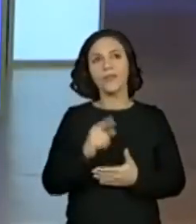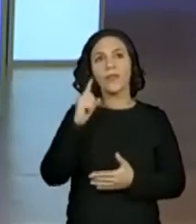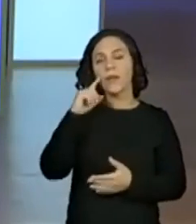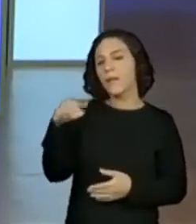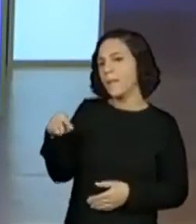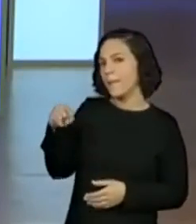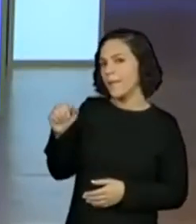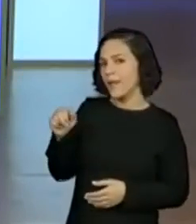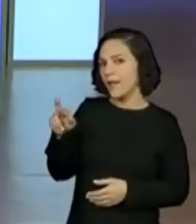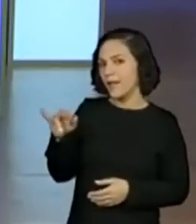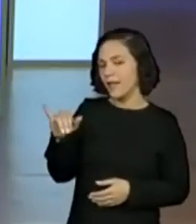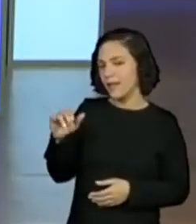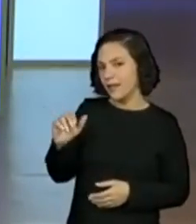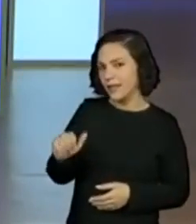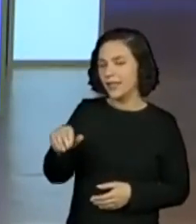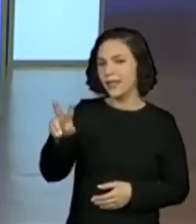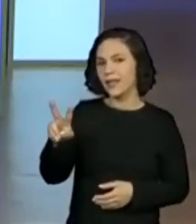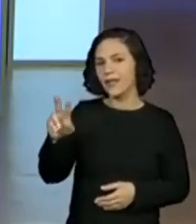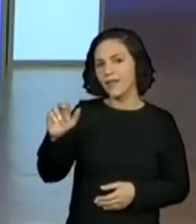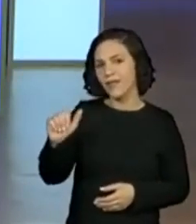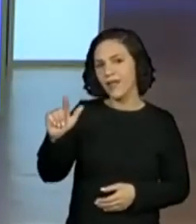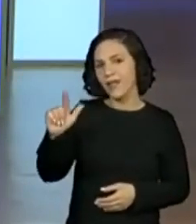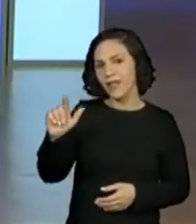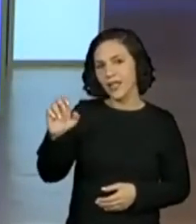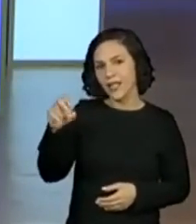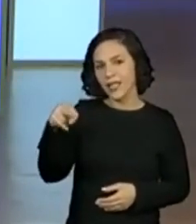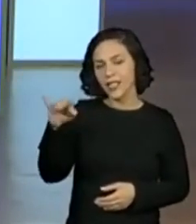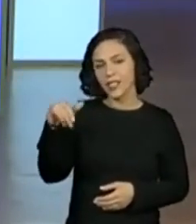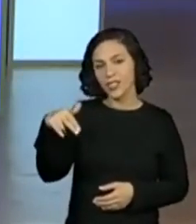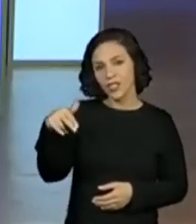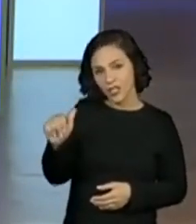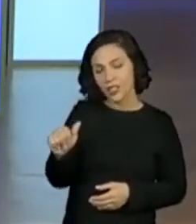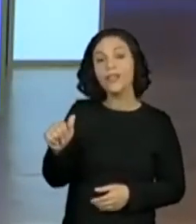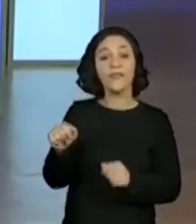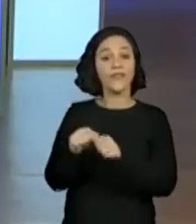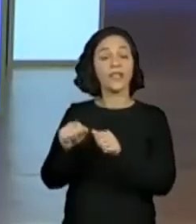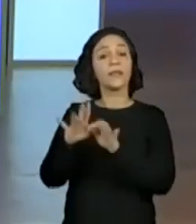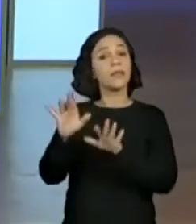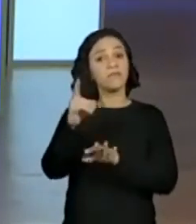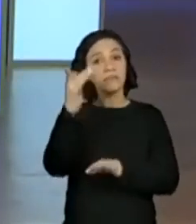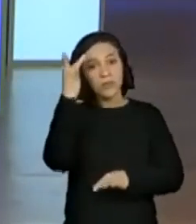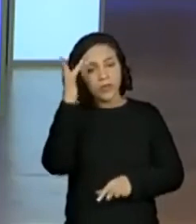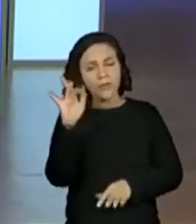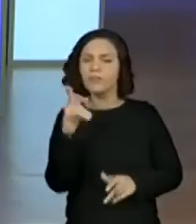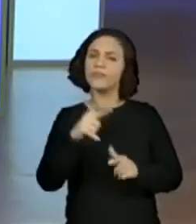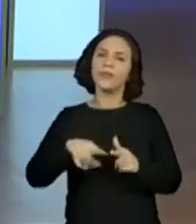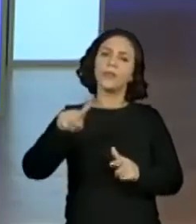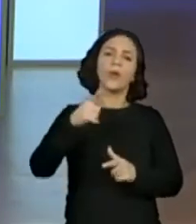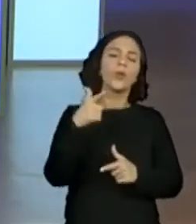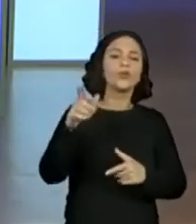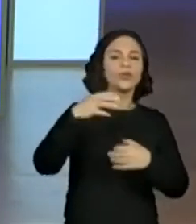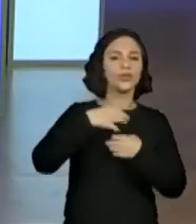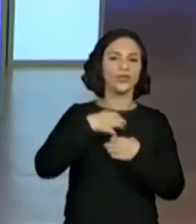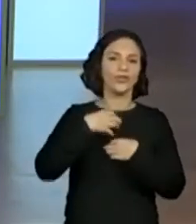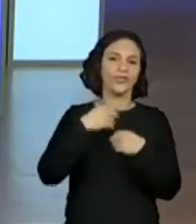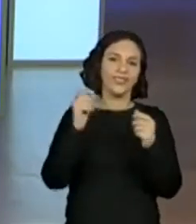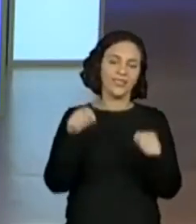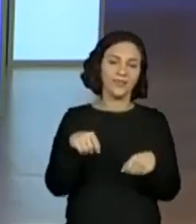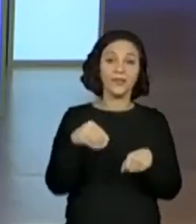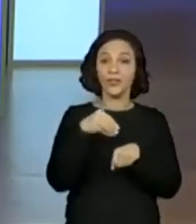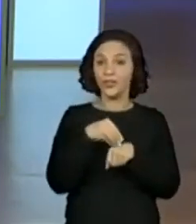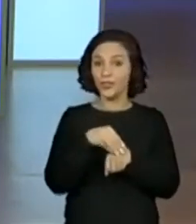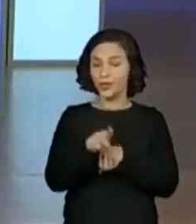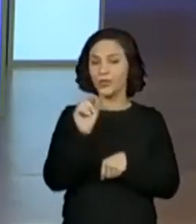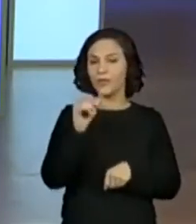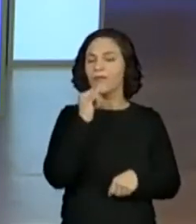fez ali a continha. Mas e quem não sabe? O Daniel também fez. Mas é para aqueles que não sabem, vão fazendo de outro jeito. E lembrar dessa dica. Sempre